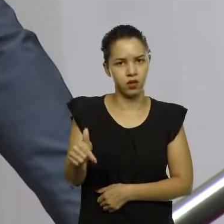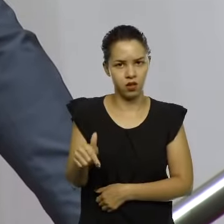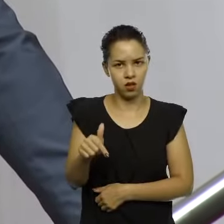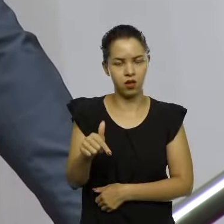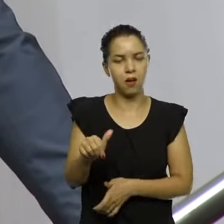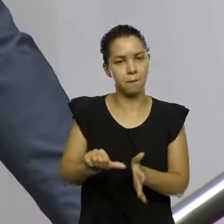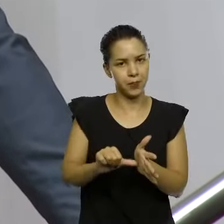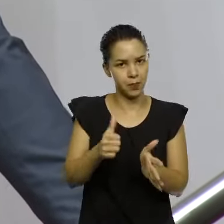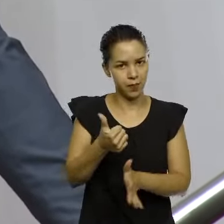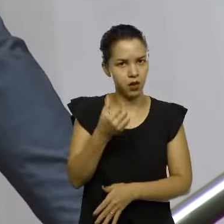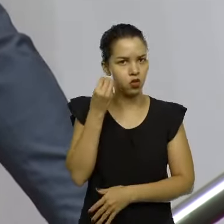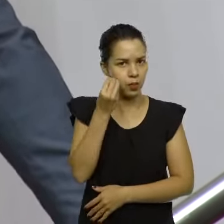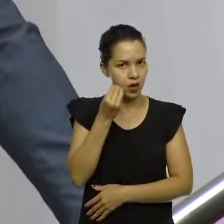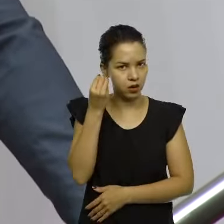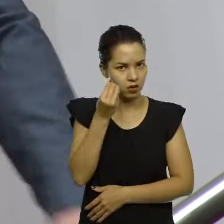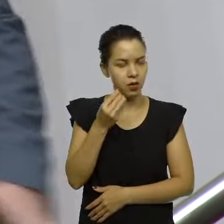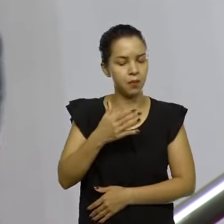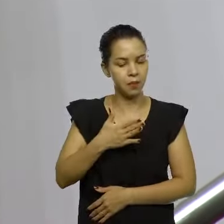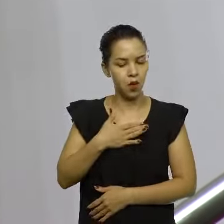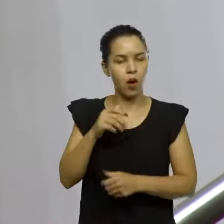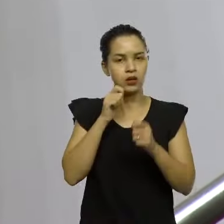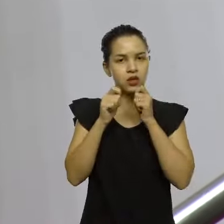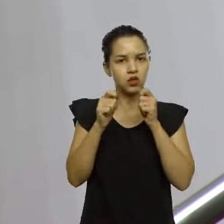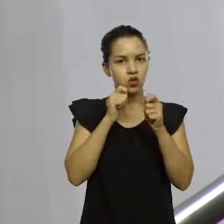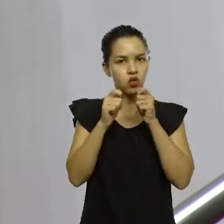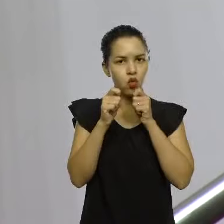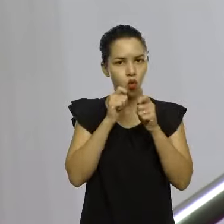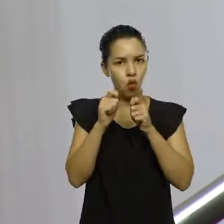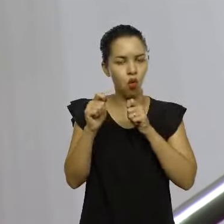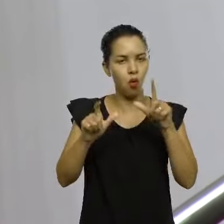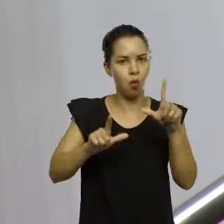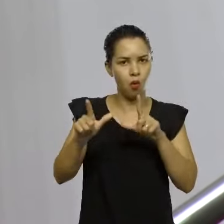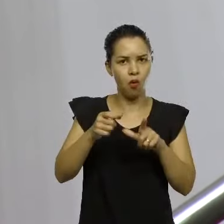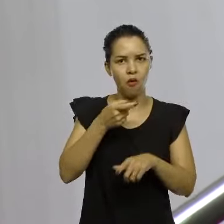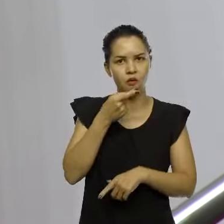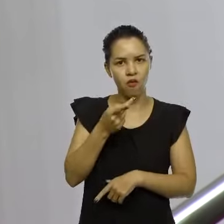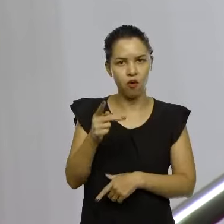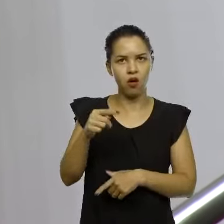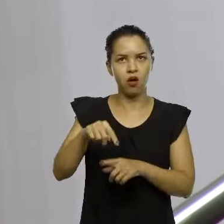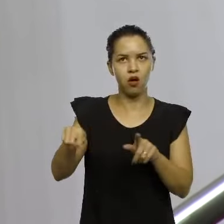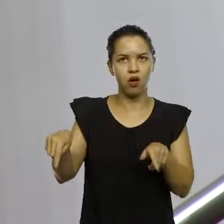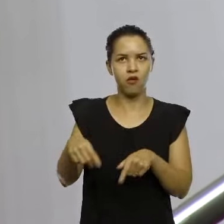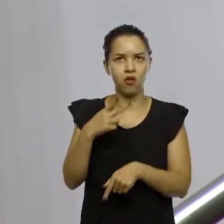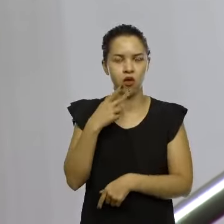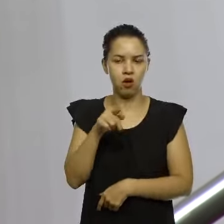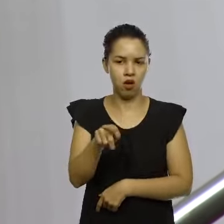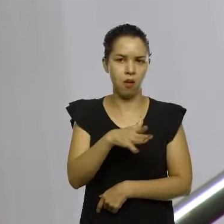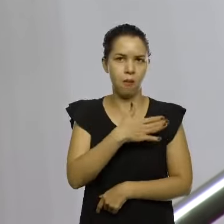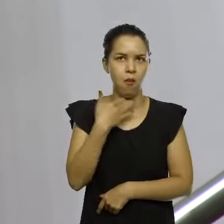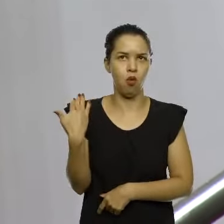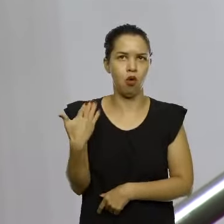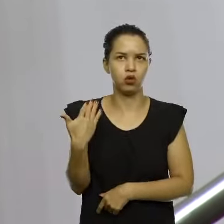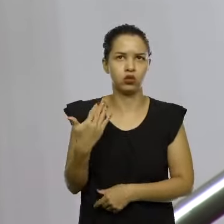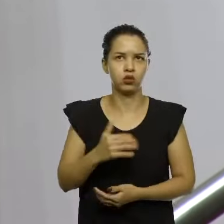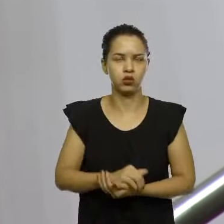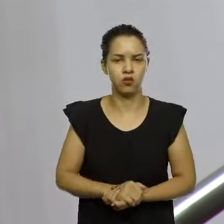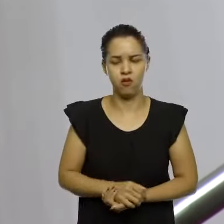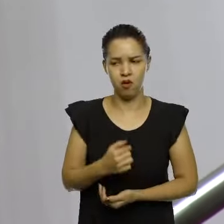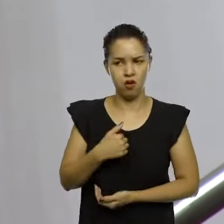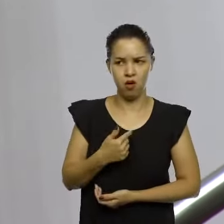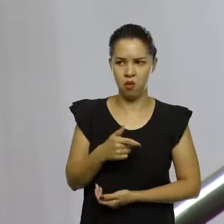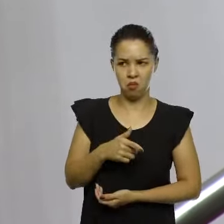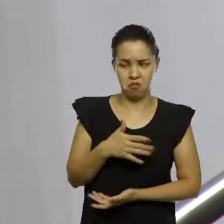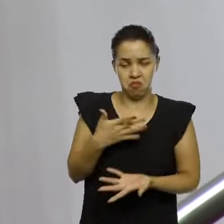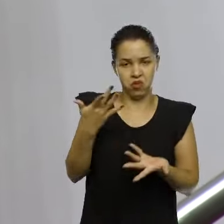Inclusive, meu assessor de imprensa estava dentro da sala naquela tarde, e ele disse, esse aí está morto. Eu falei, eu não sei por quê, eu não tenho nenhum problema com o judiciário.